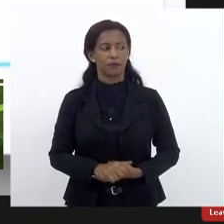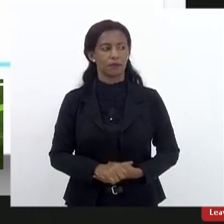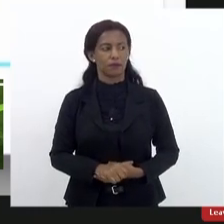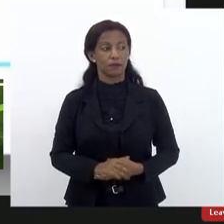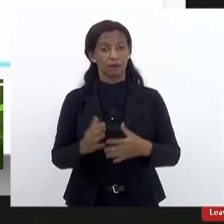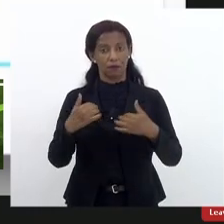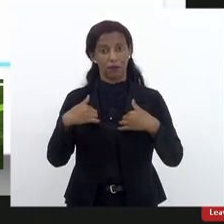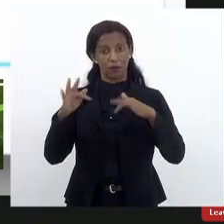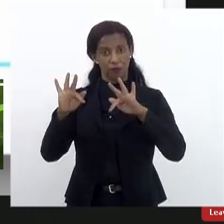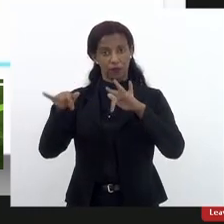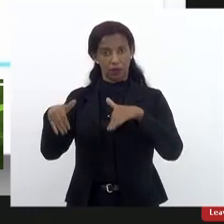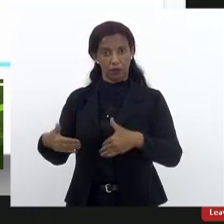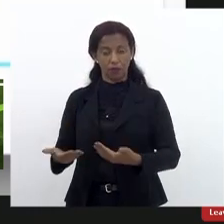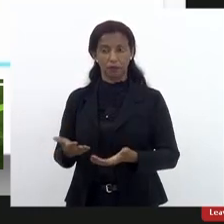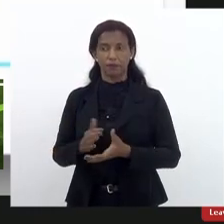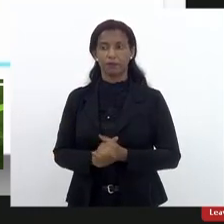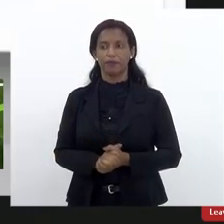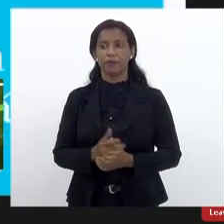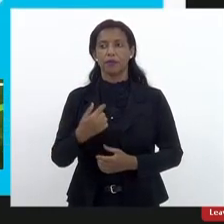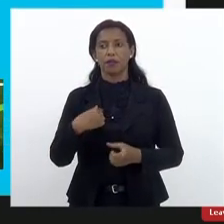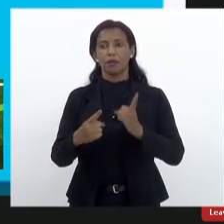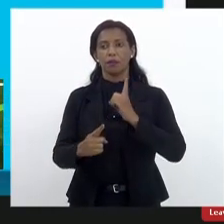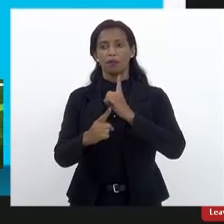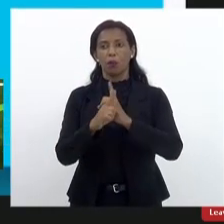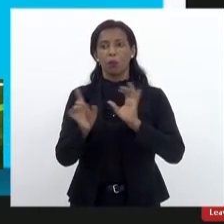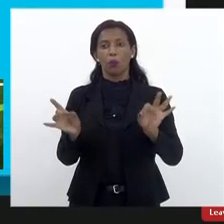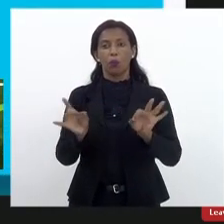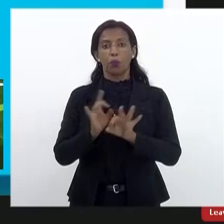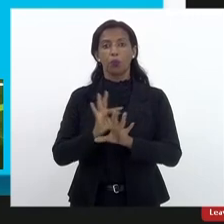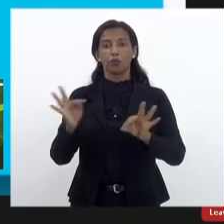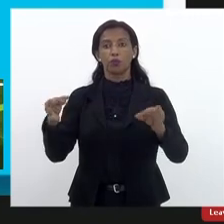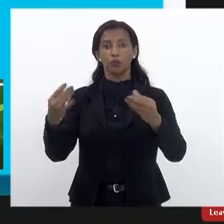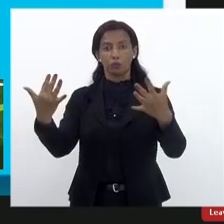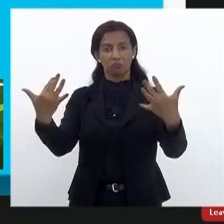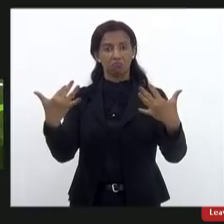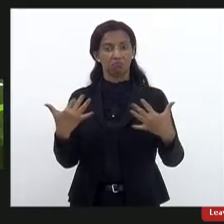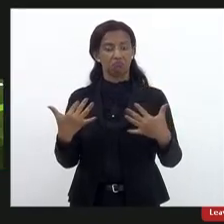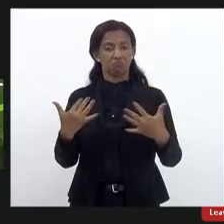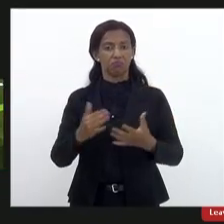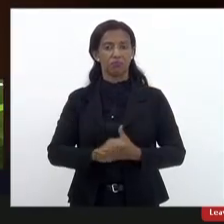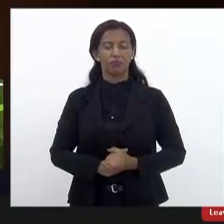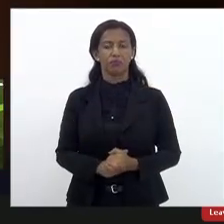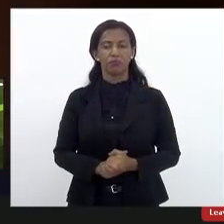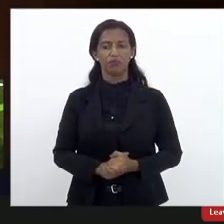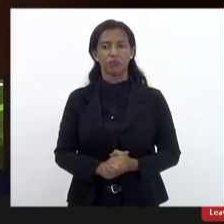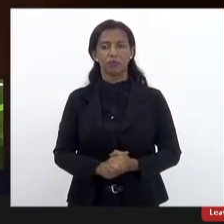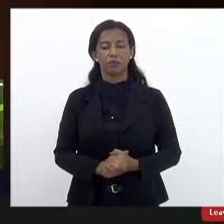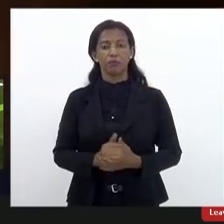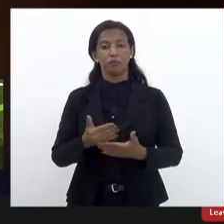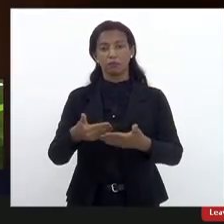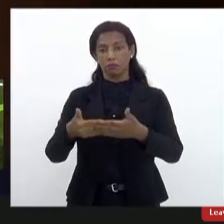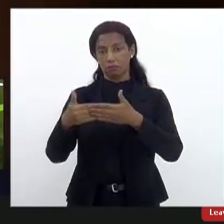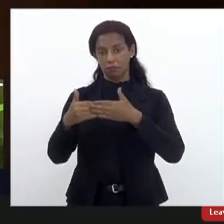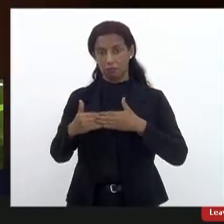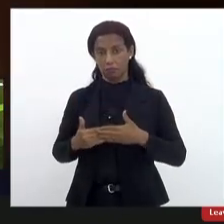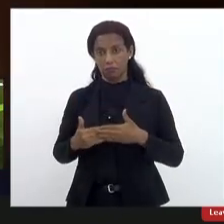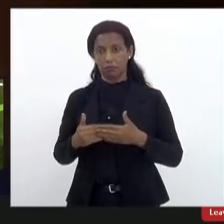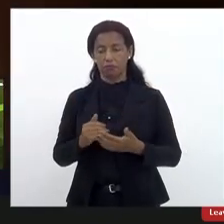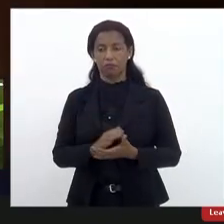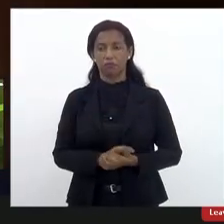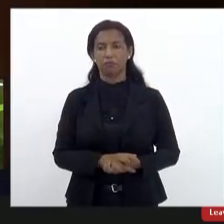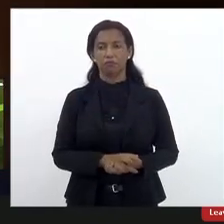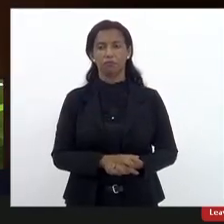finalizo aqui, presidente, e me encontro à completa disposição de todos, sem querer antecipar o ano,